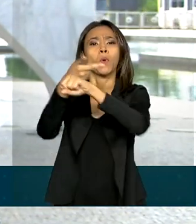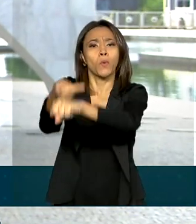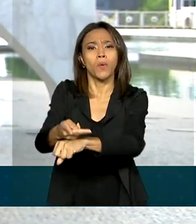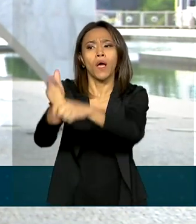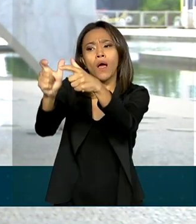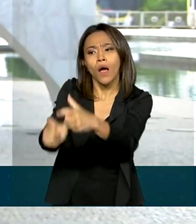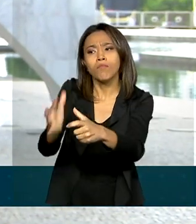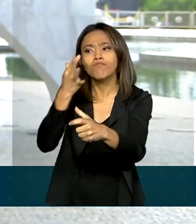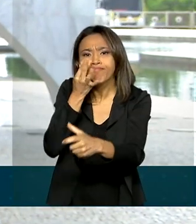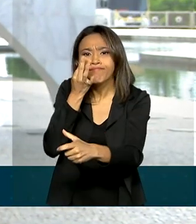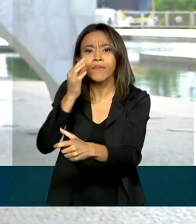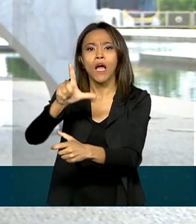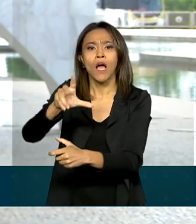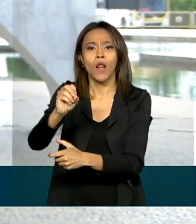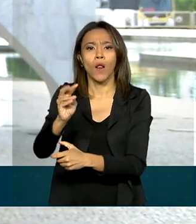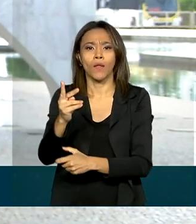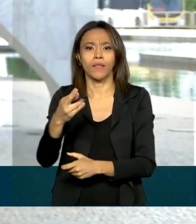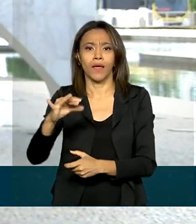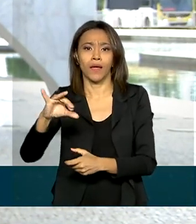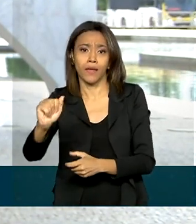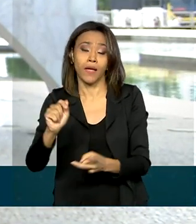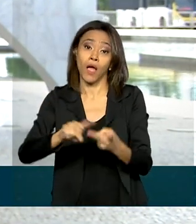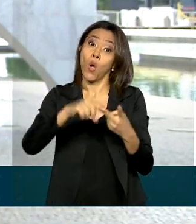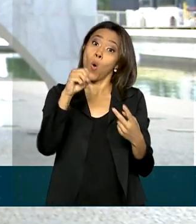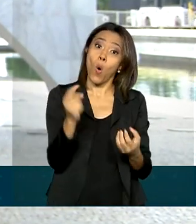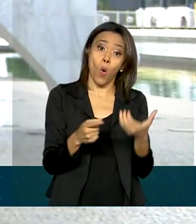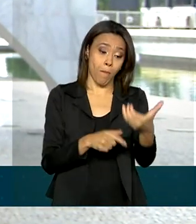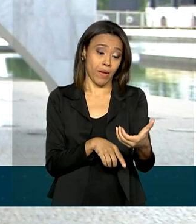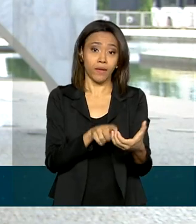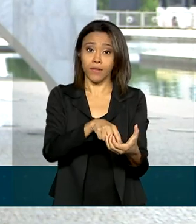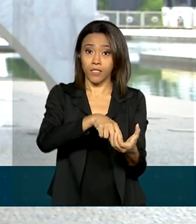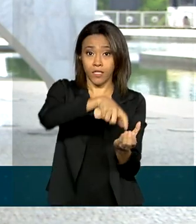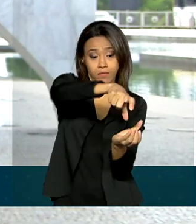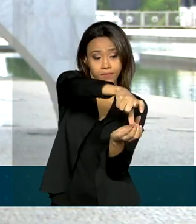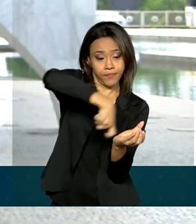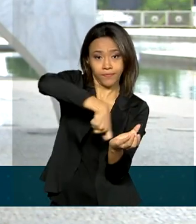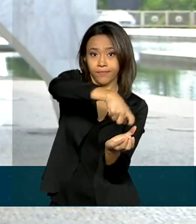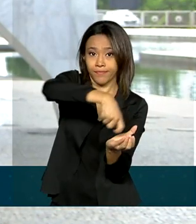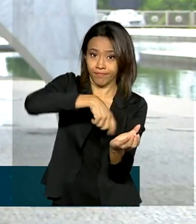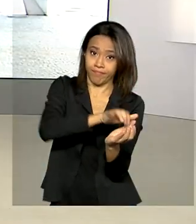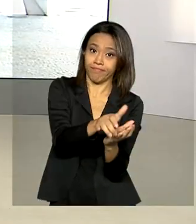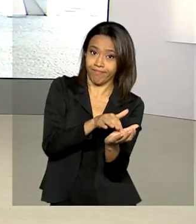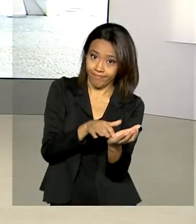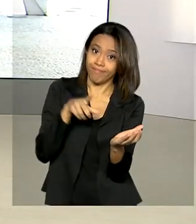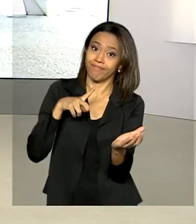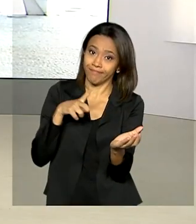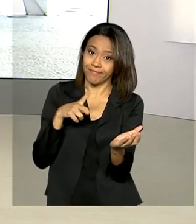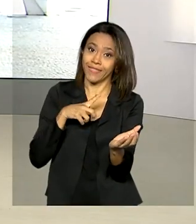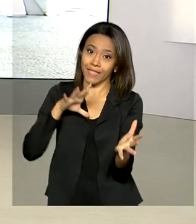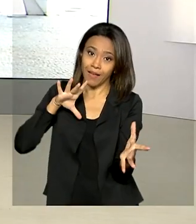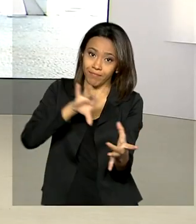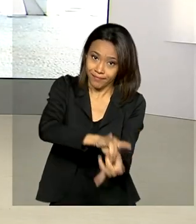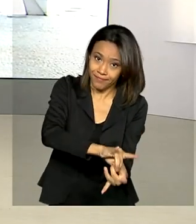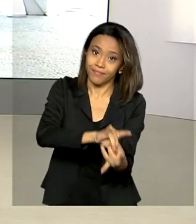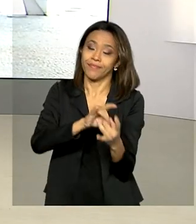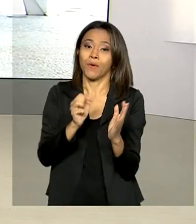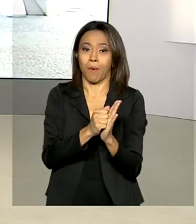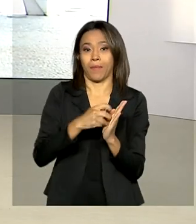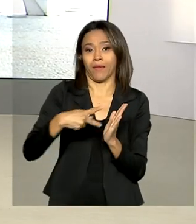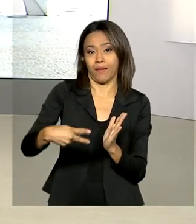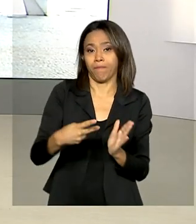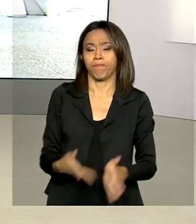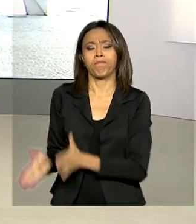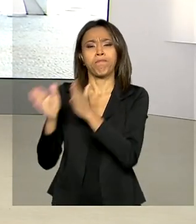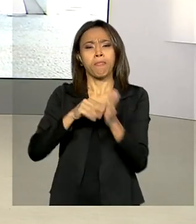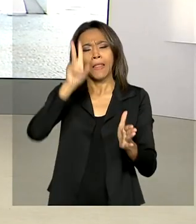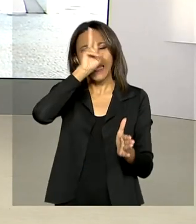também para fazer compras na internet e nas maquininhas que estão habilitadas no comércio, viu Renata? Com você. Tá certo, Selma. Lembrando que a TV Brasil vai